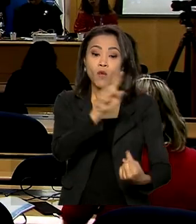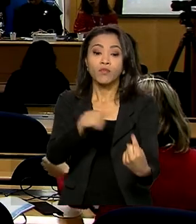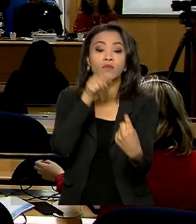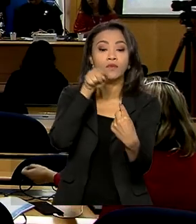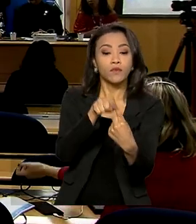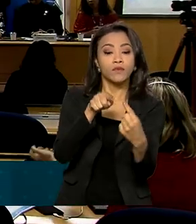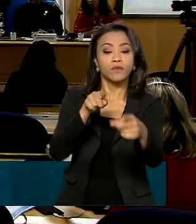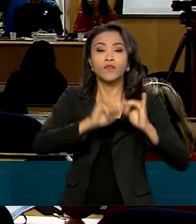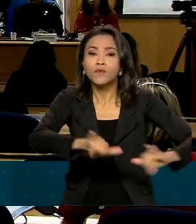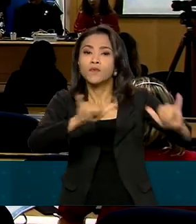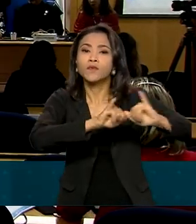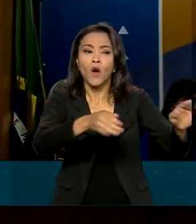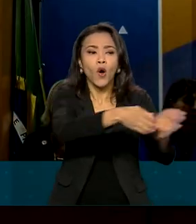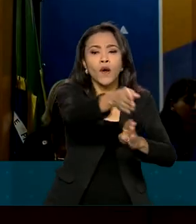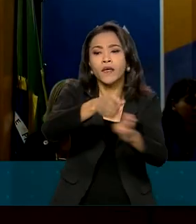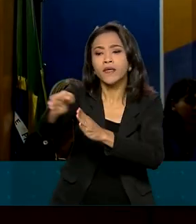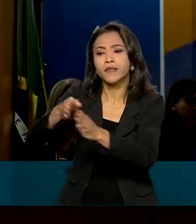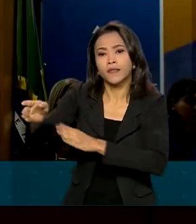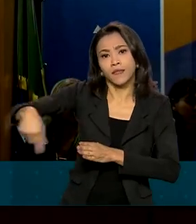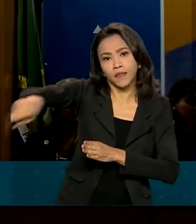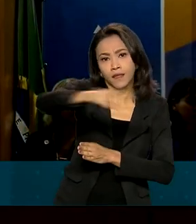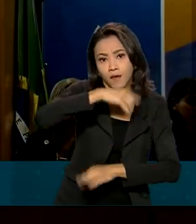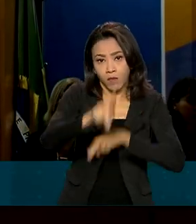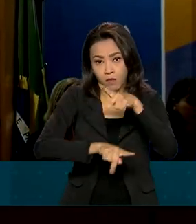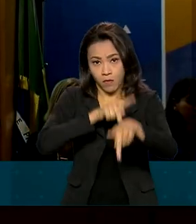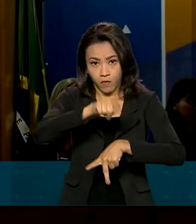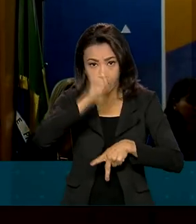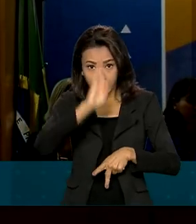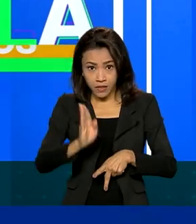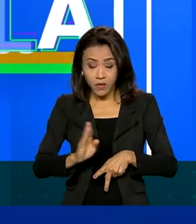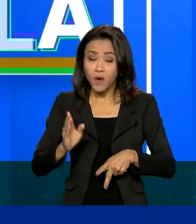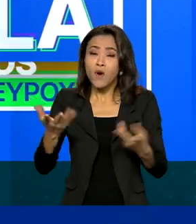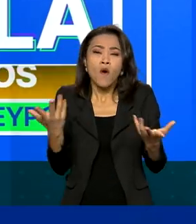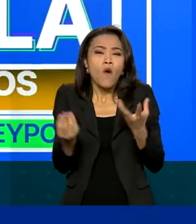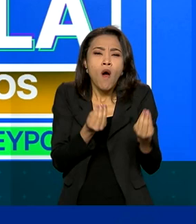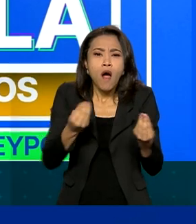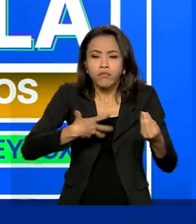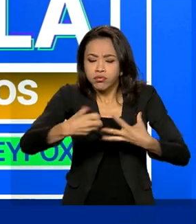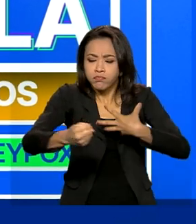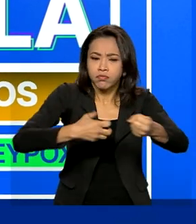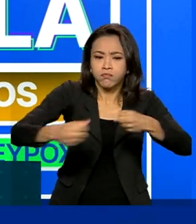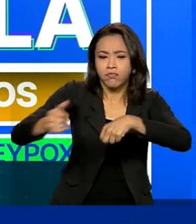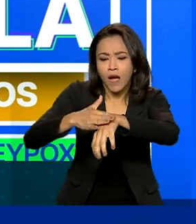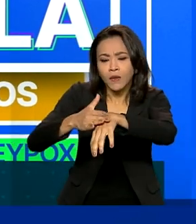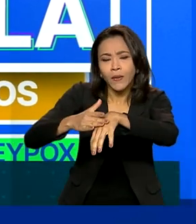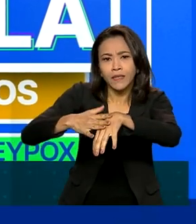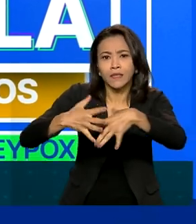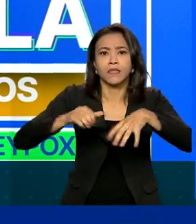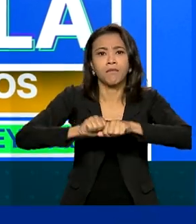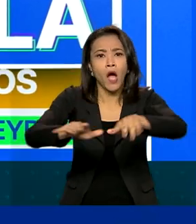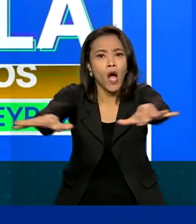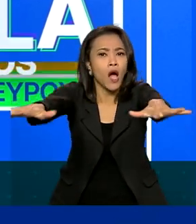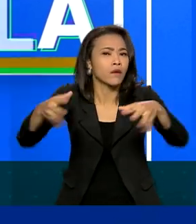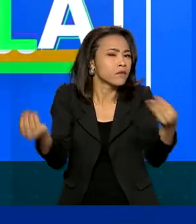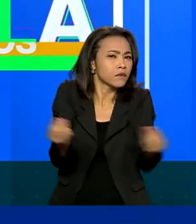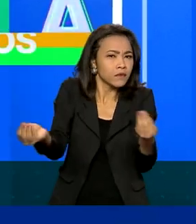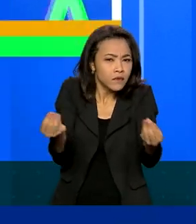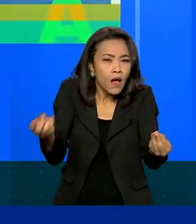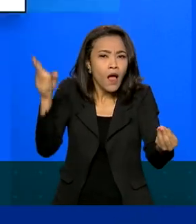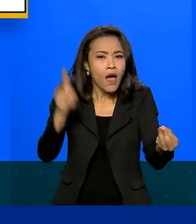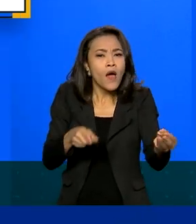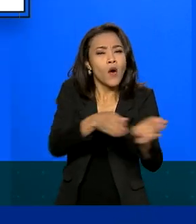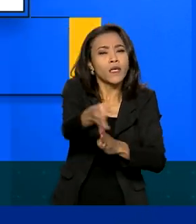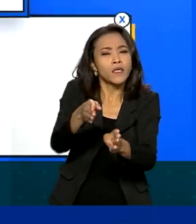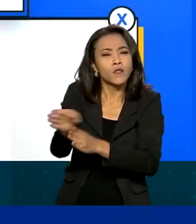orientar a população brasileira sobre as principais formas de transmissão da varíola dos macacos. São recomendações sobre